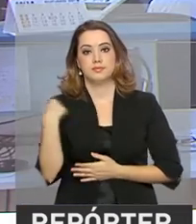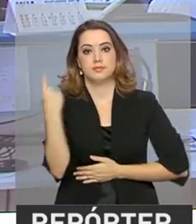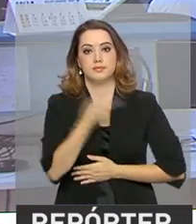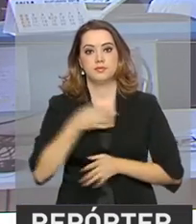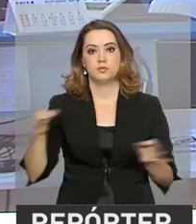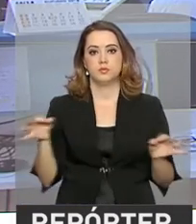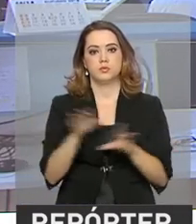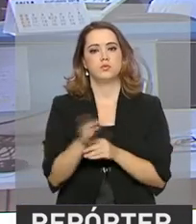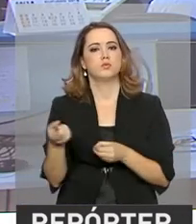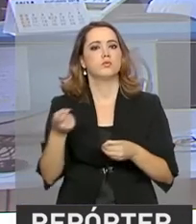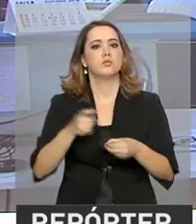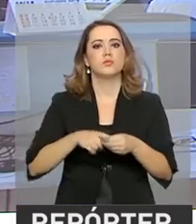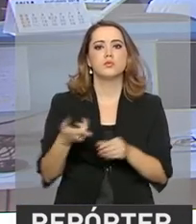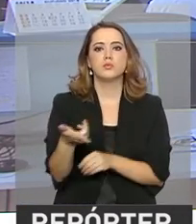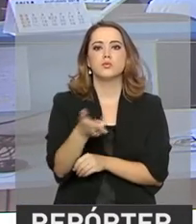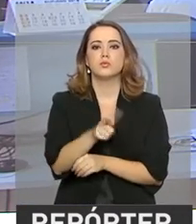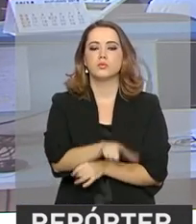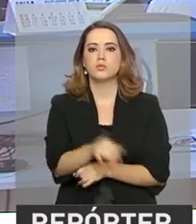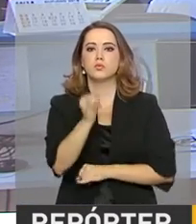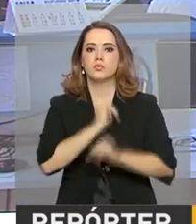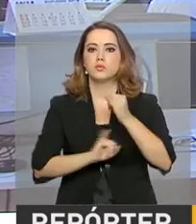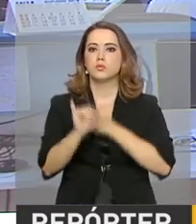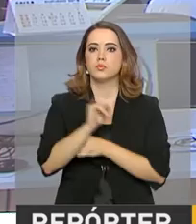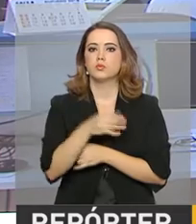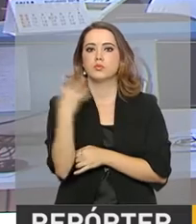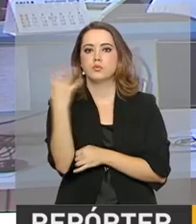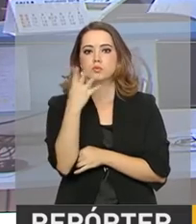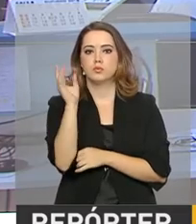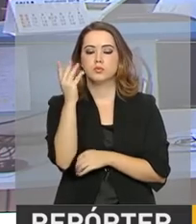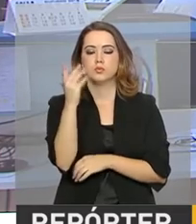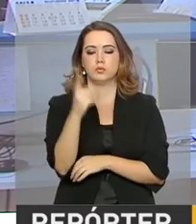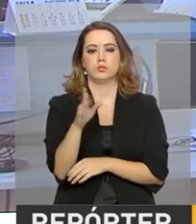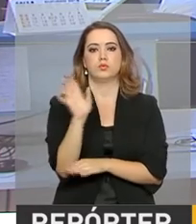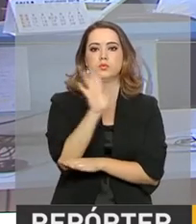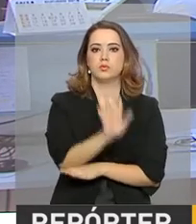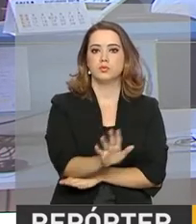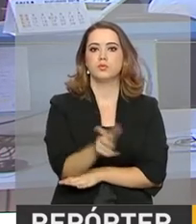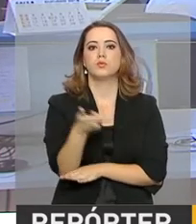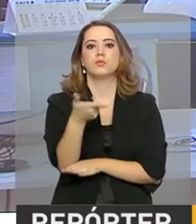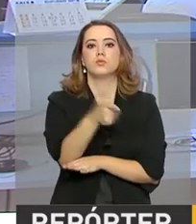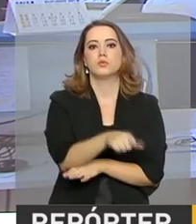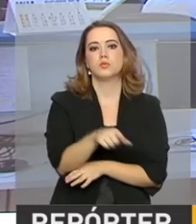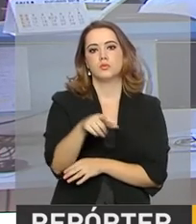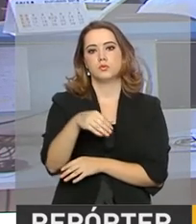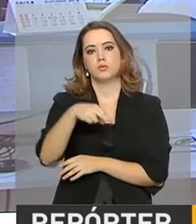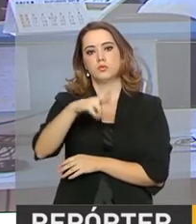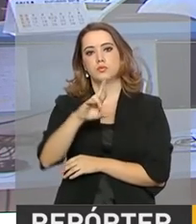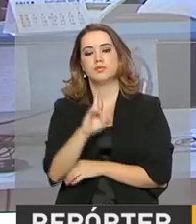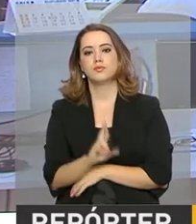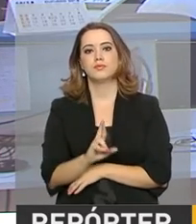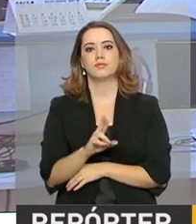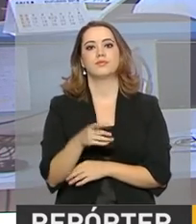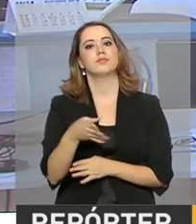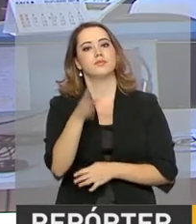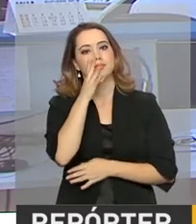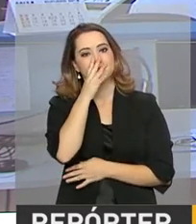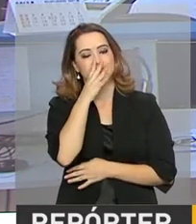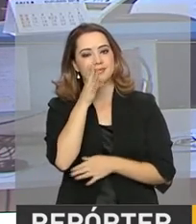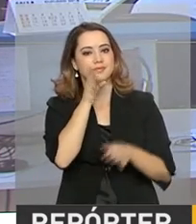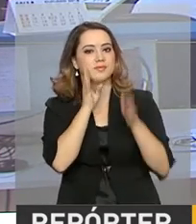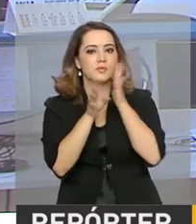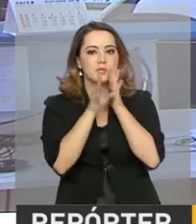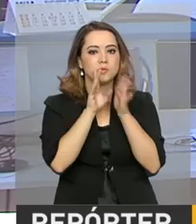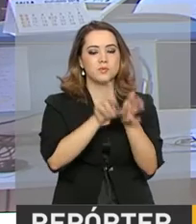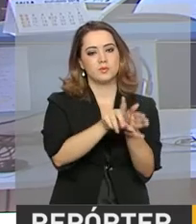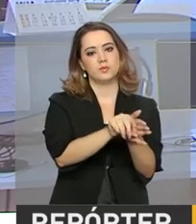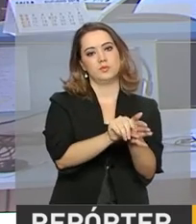nós ficamos por aqui. Voltamos a qualquer momento com outras informações ou às 4 da tarde na próxima edição do Repórter NBR. Acompanhe